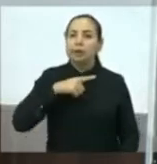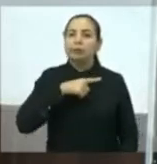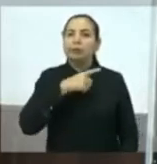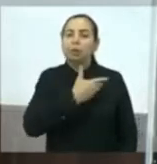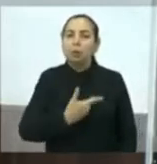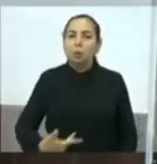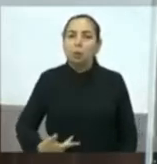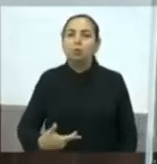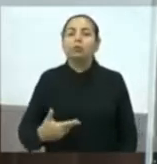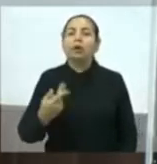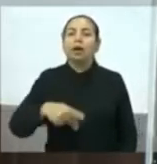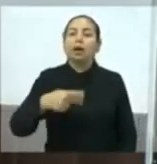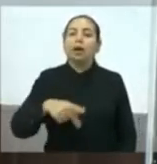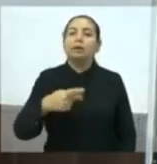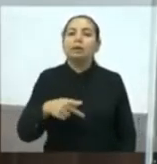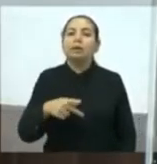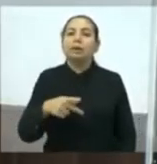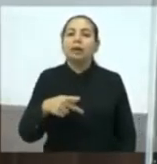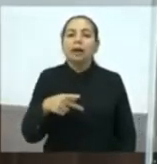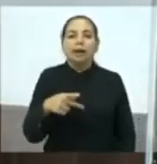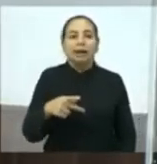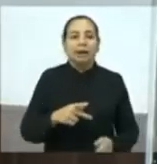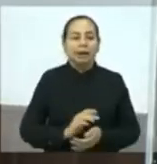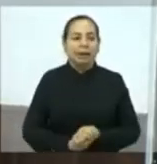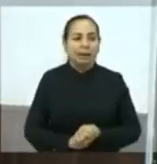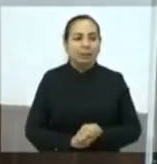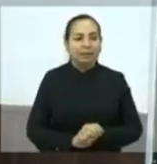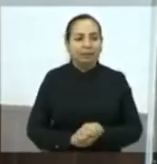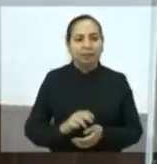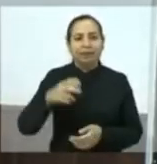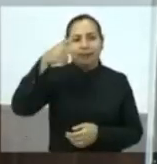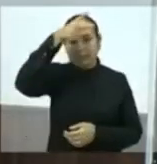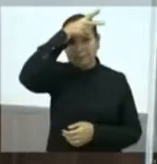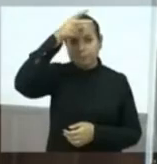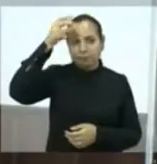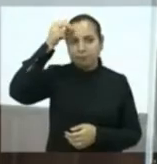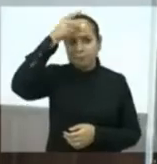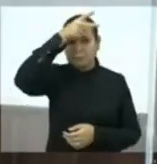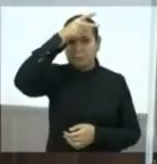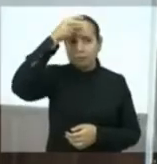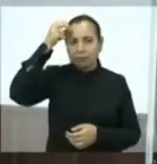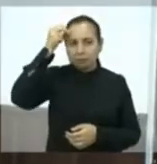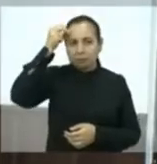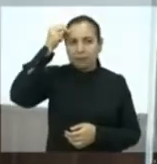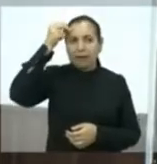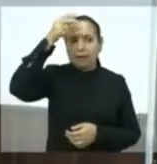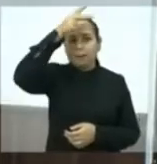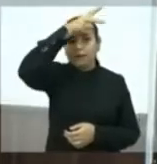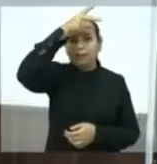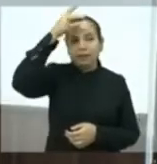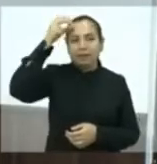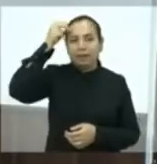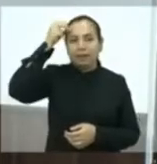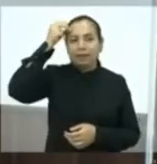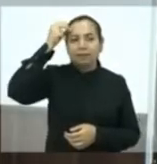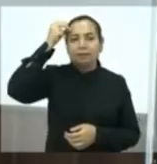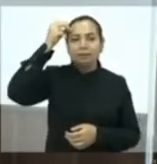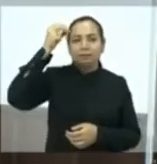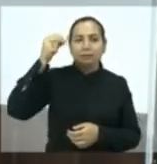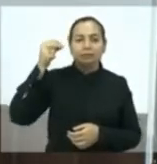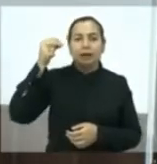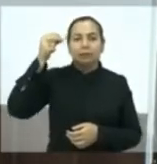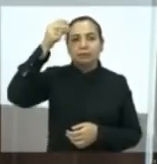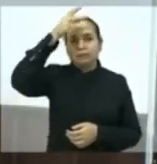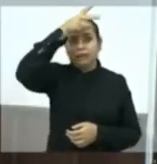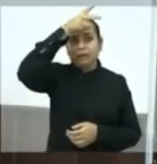como a nossa candidata. E aliada à experiência dessa chapa, a juventude